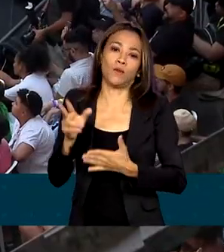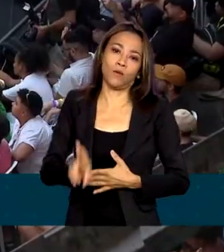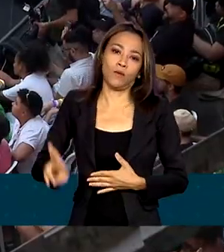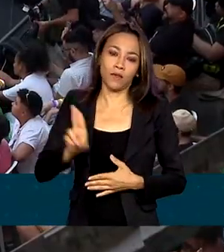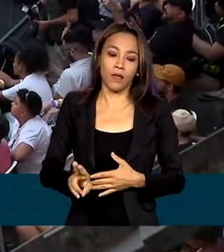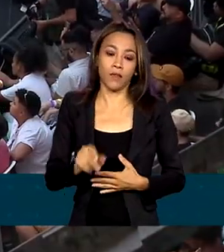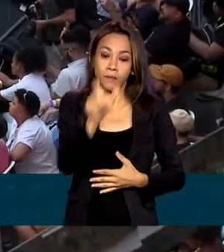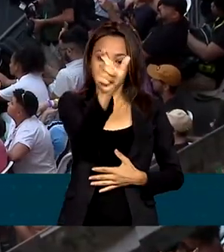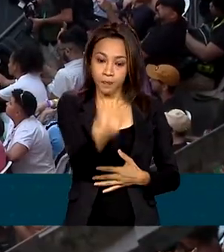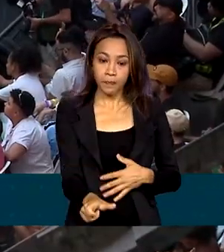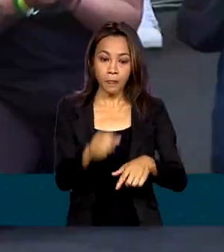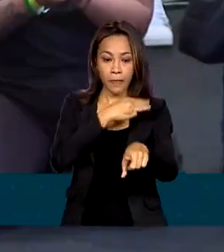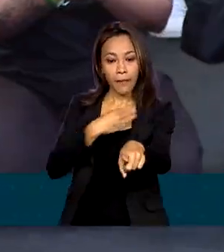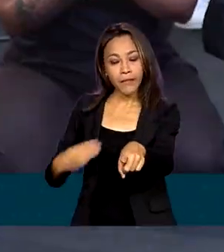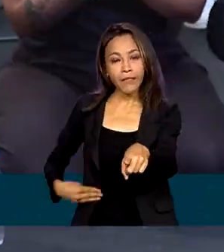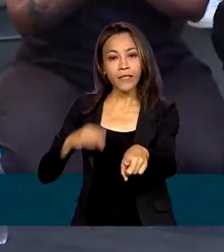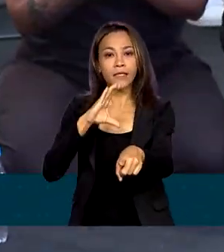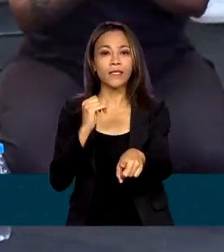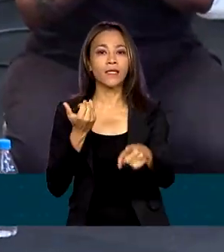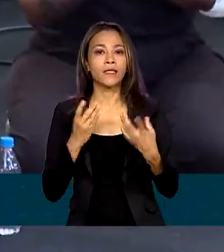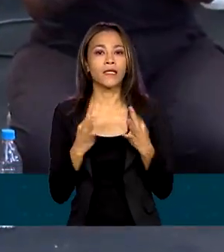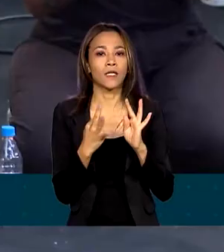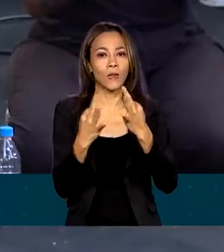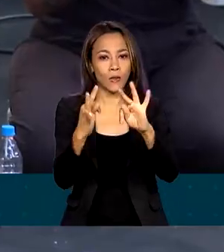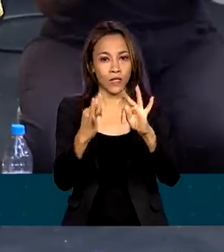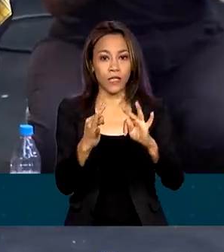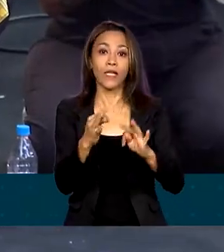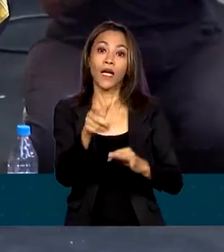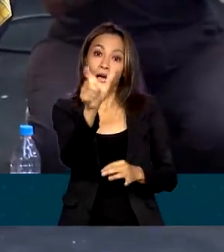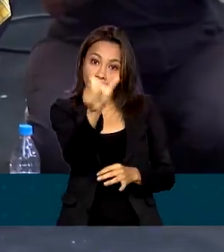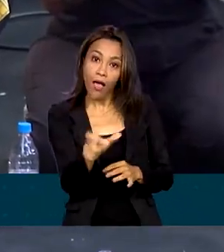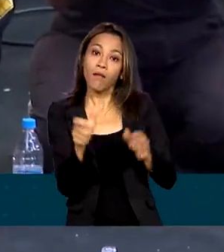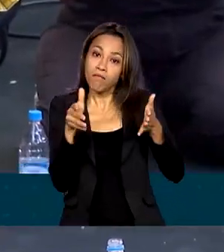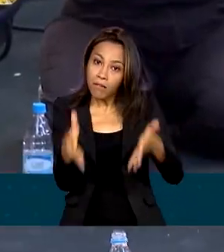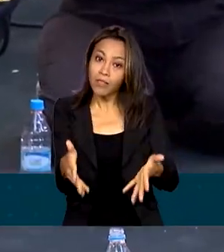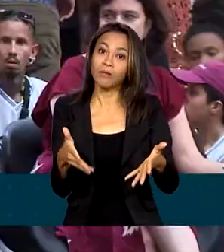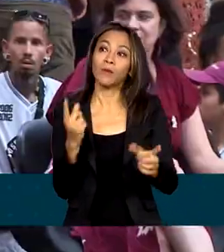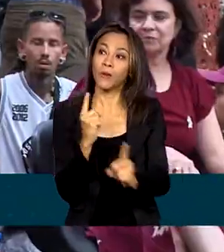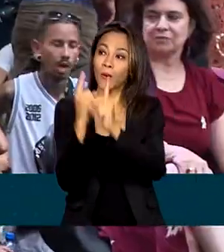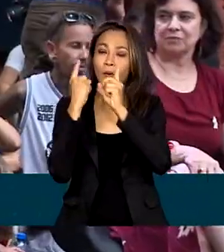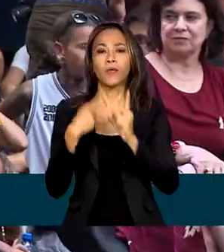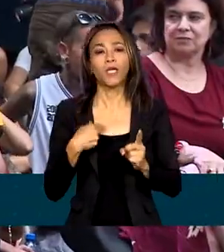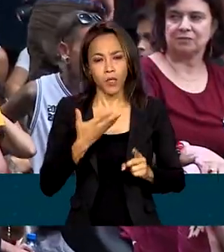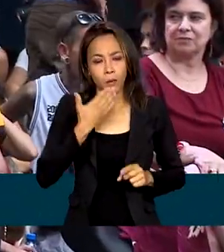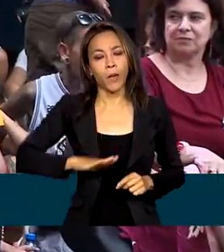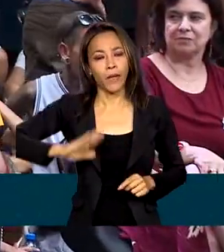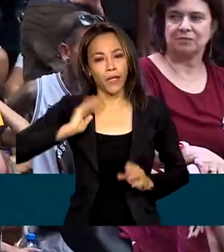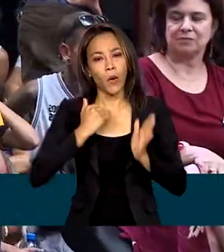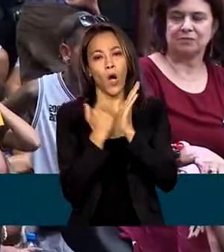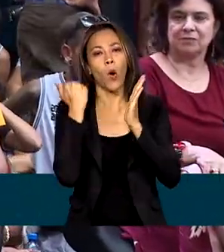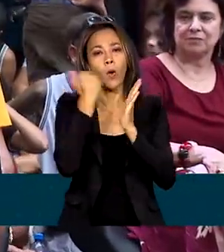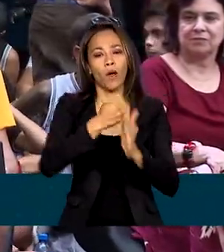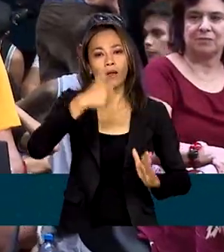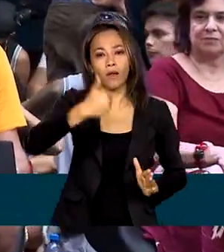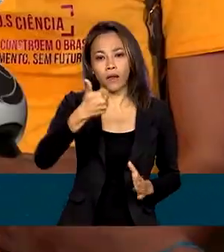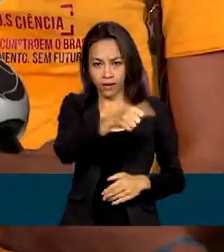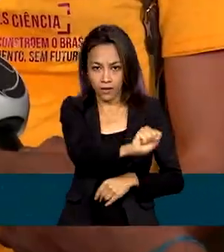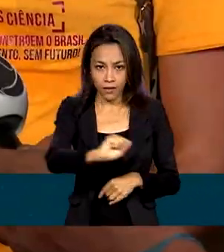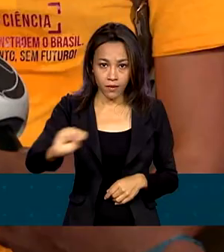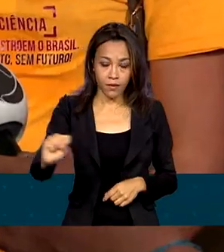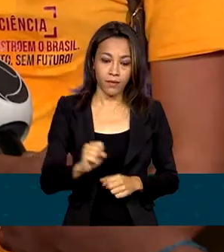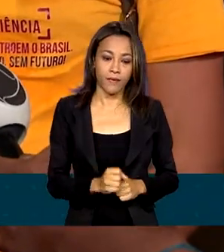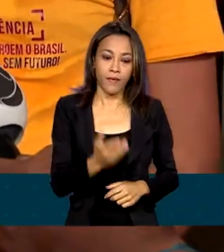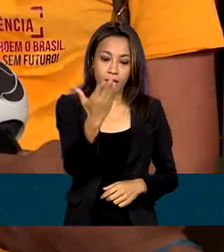Ciência, Tecnologia e Inovação, Luciana Santos, participou do evento e prometeu reajustes nesse primeiro semestre.